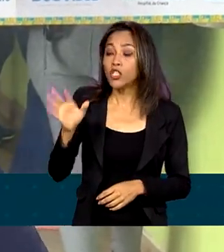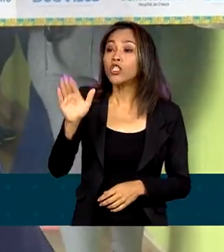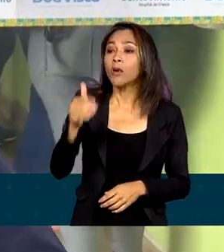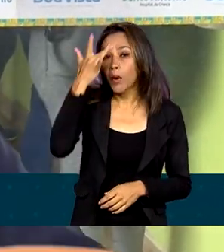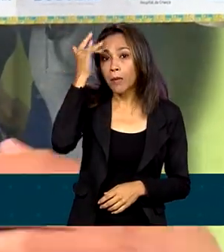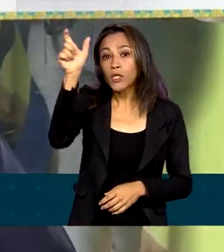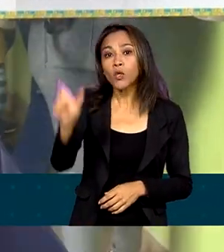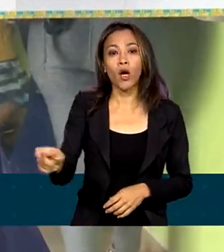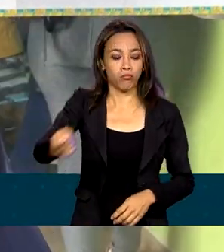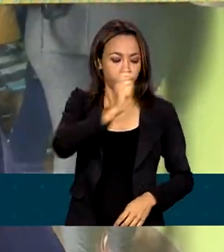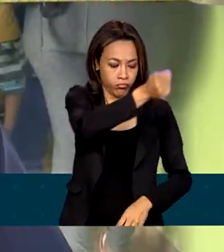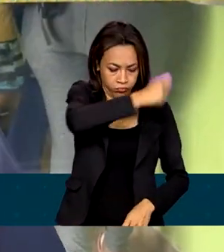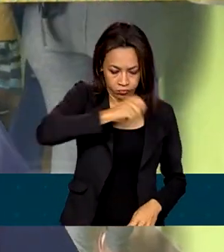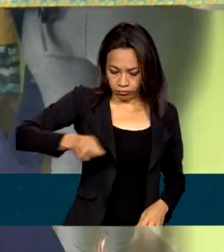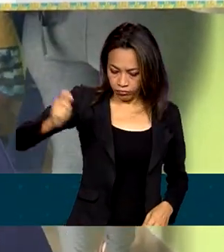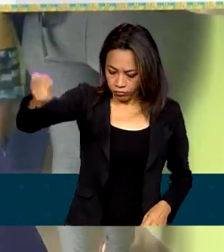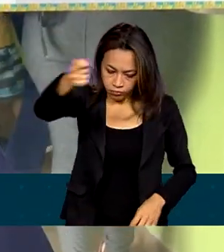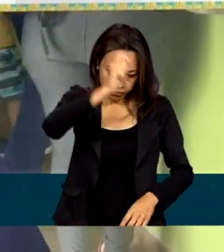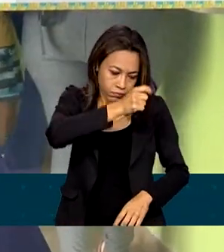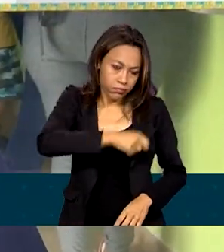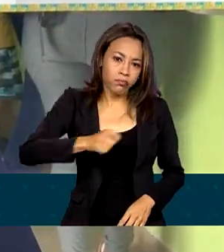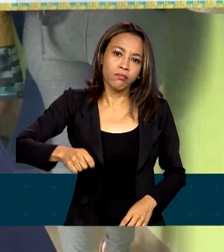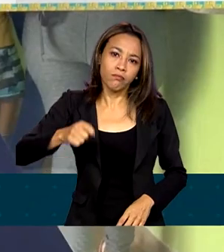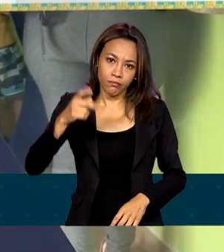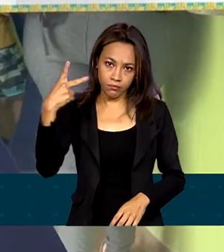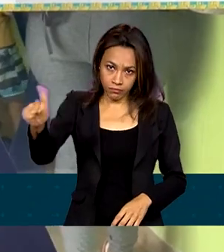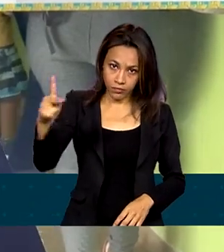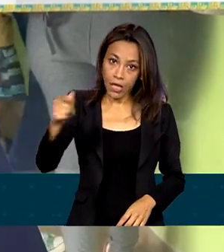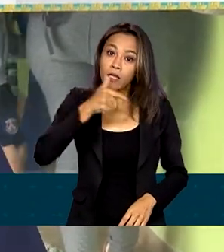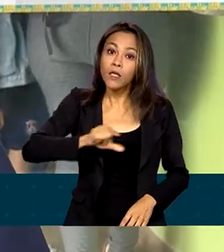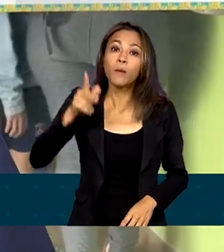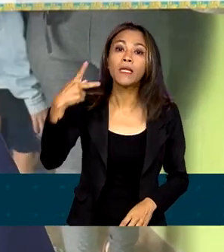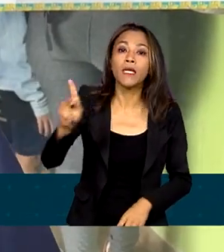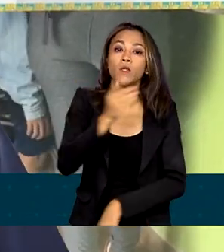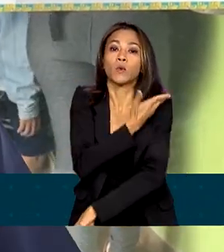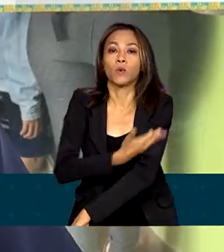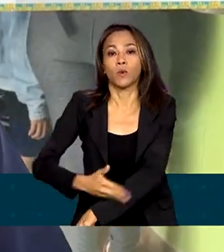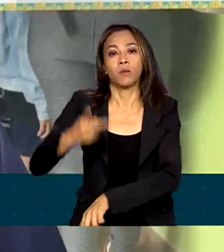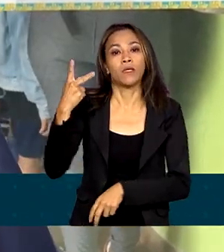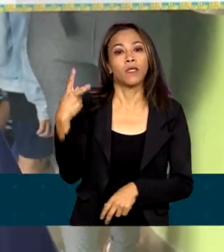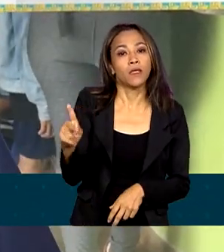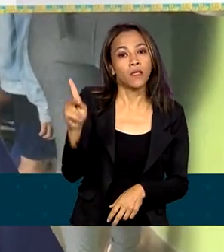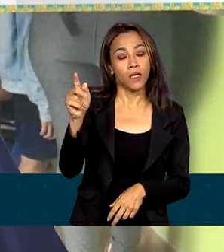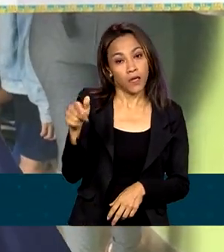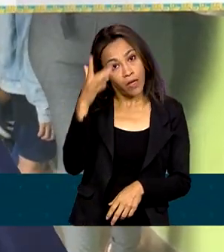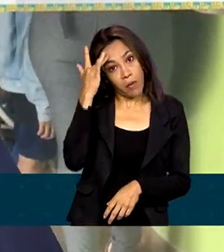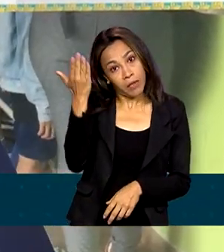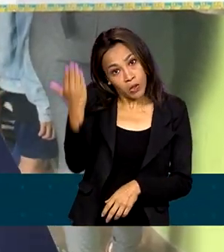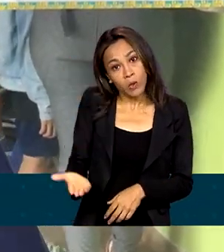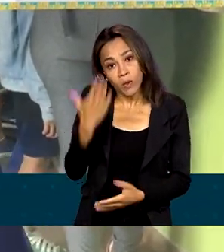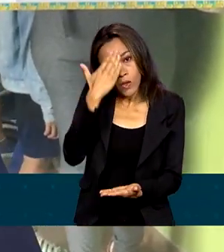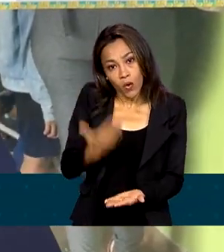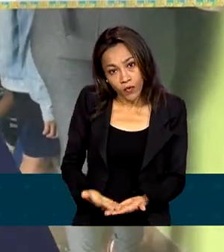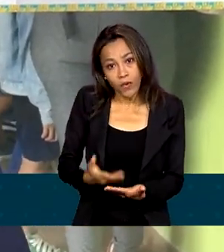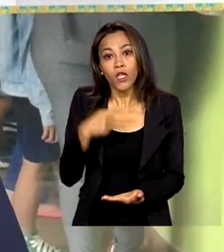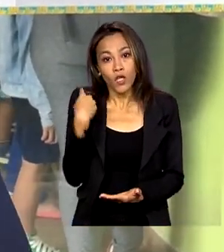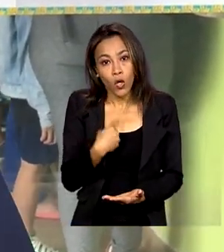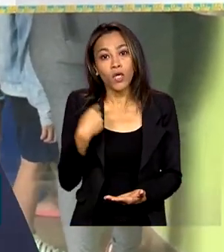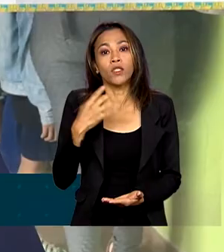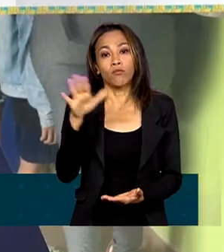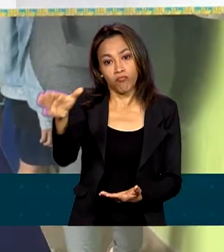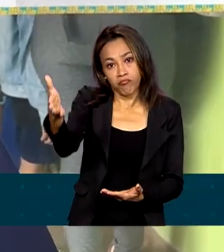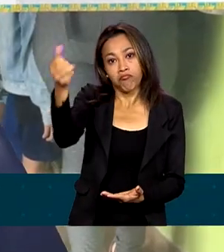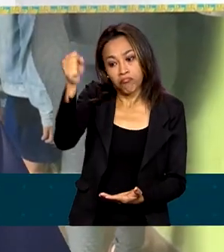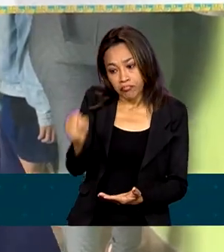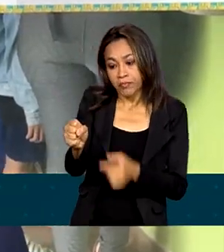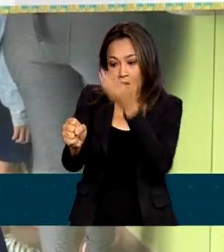preferência ou o chapire, como na língua Yanomami, de preferência. Aquele que a pessoa confia e a gente providencia o momento